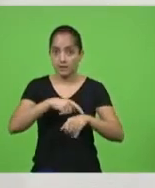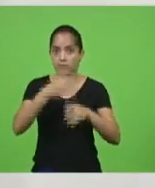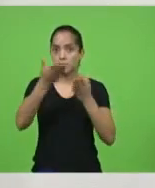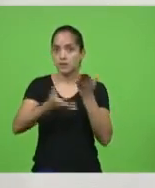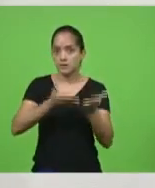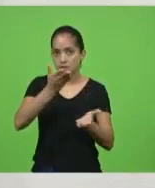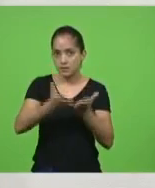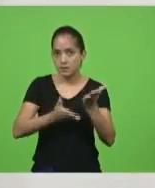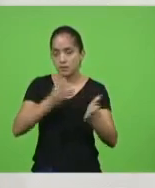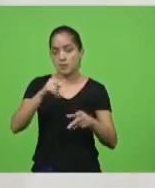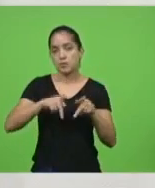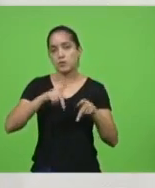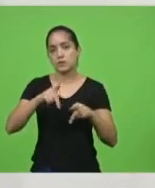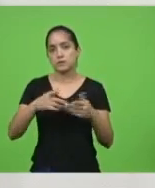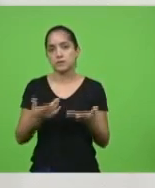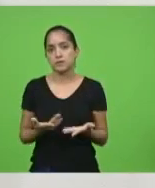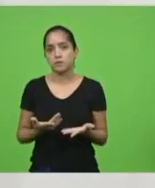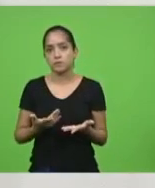população.